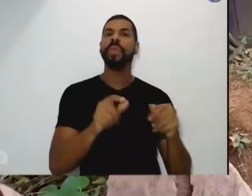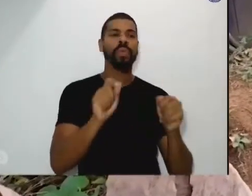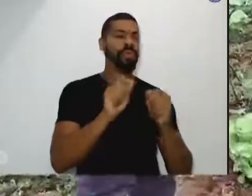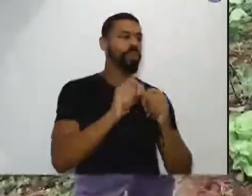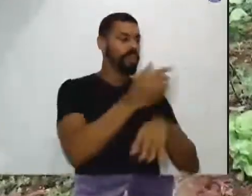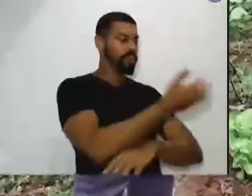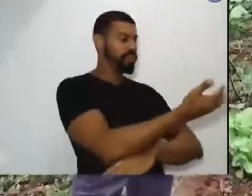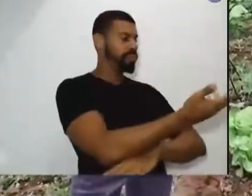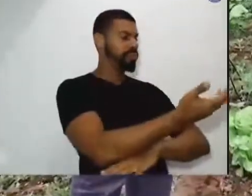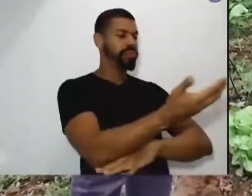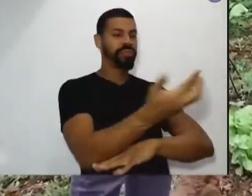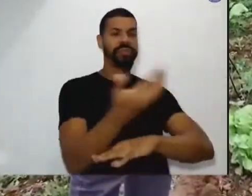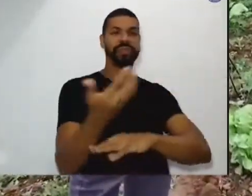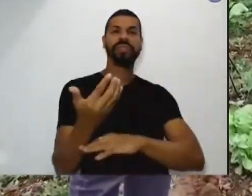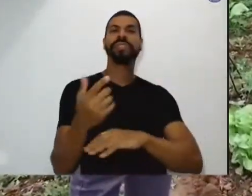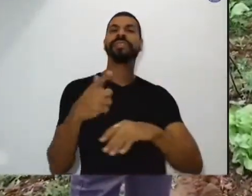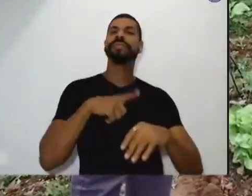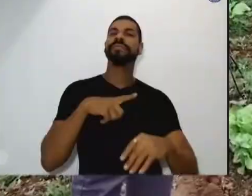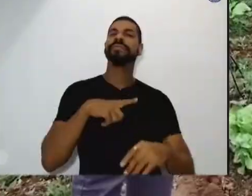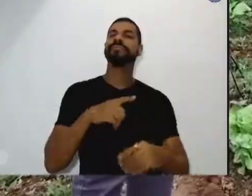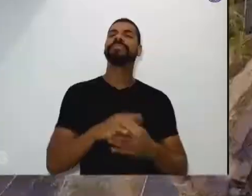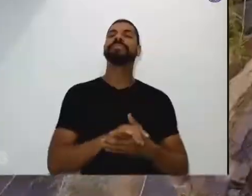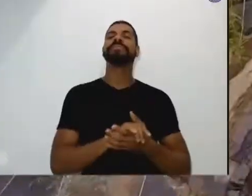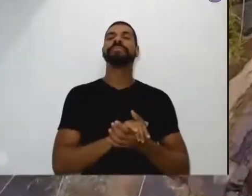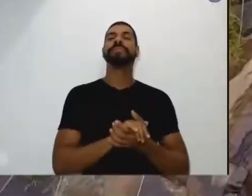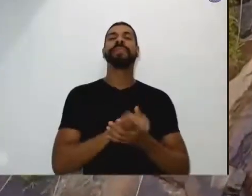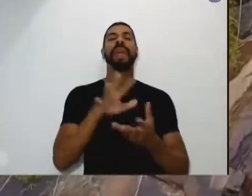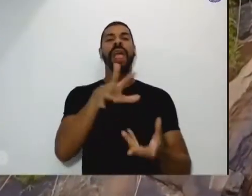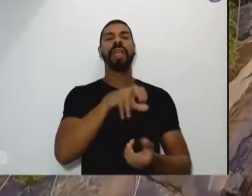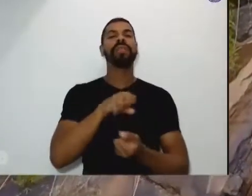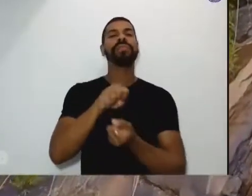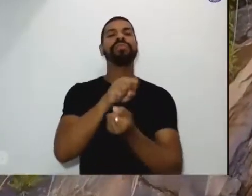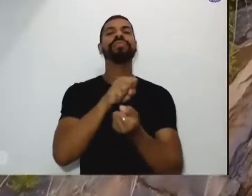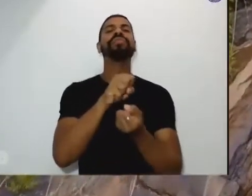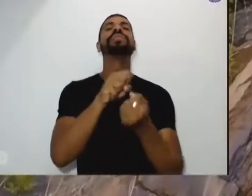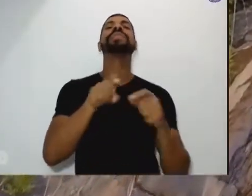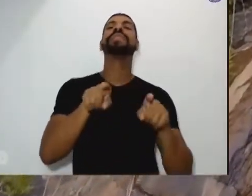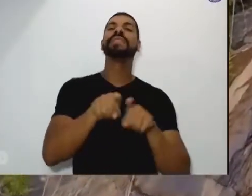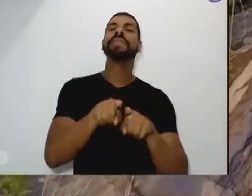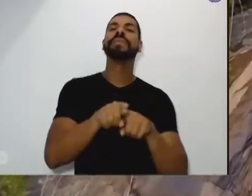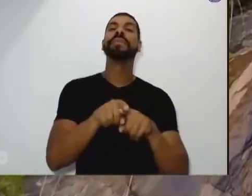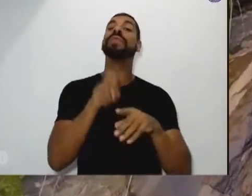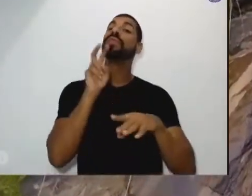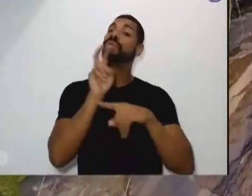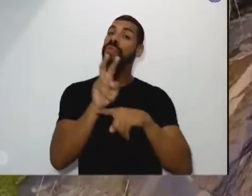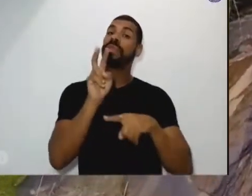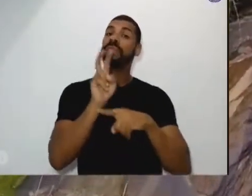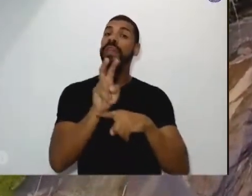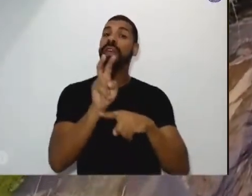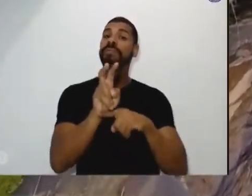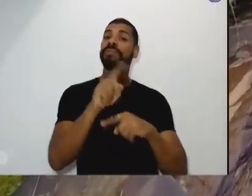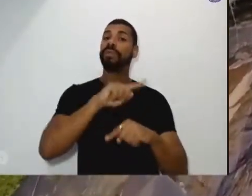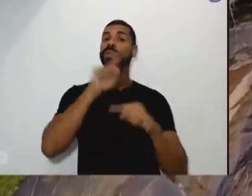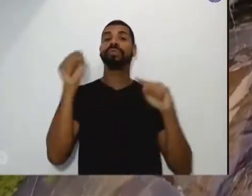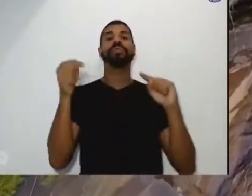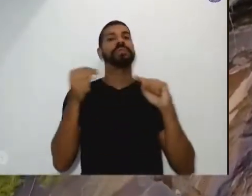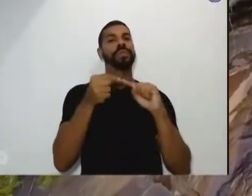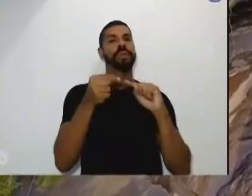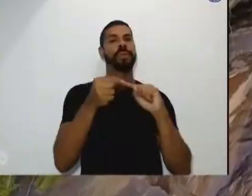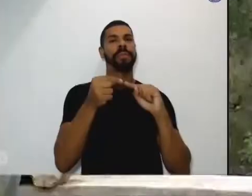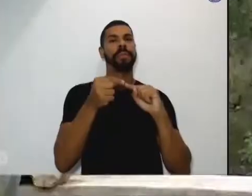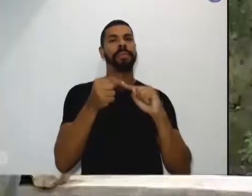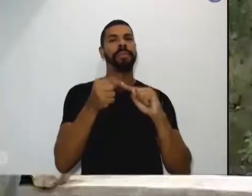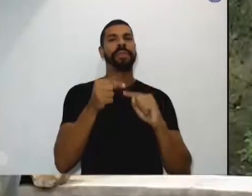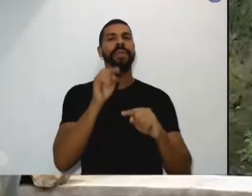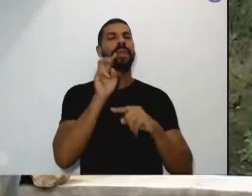agricultura familiar sustentável, agroecológica, pensar o turismo e cuidar. É a nossa missão. Para deixar aqui algo bom da